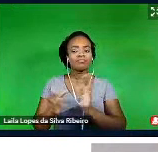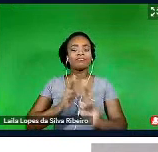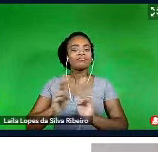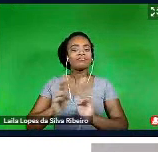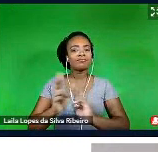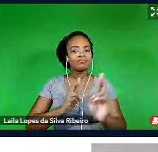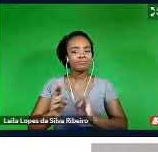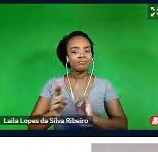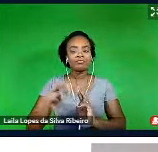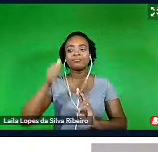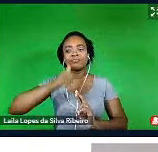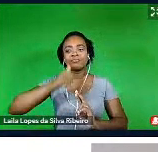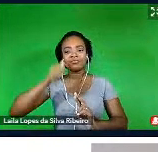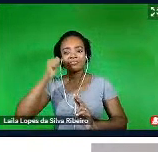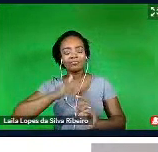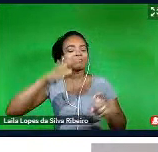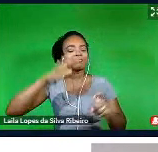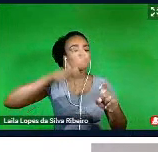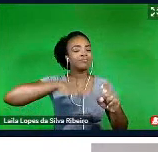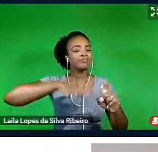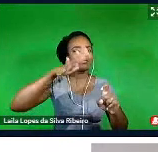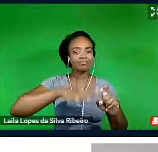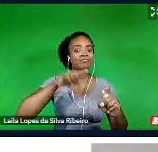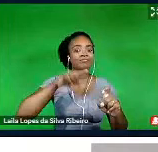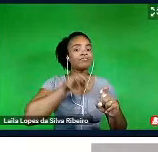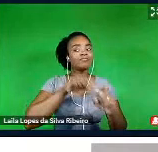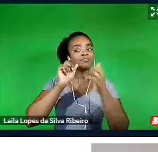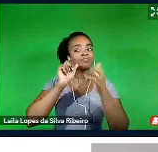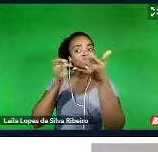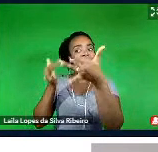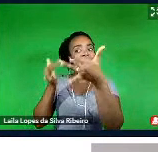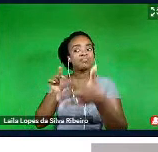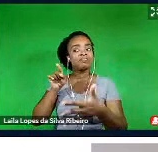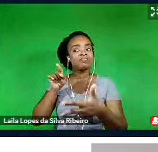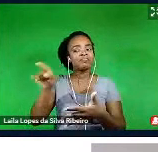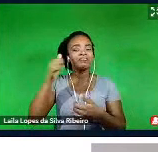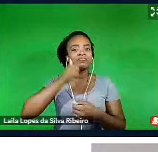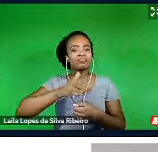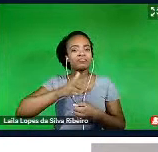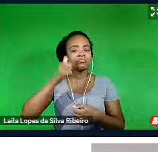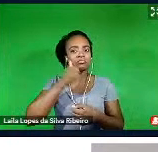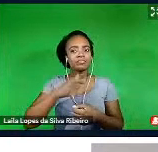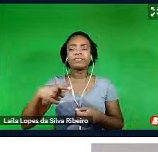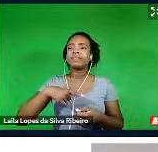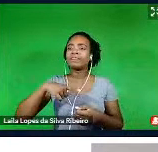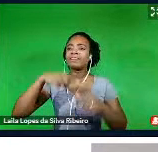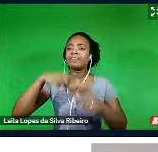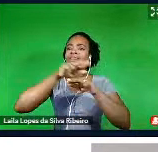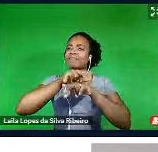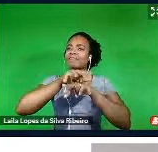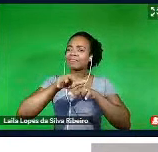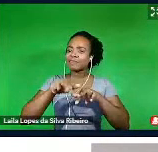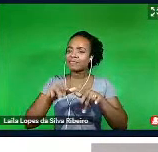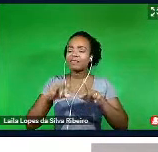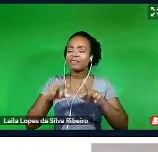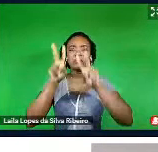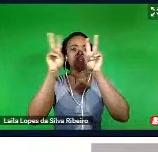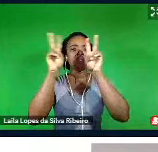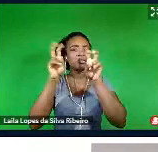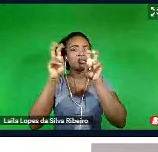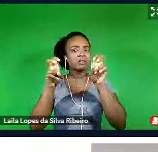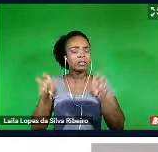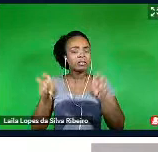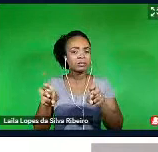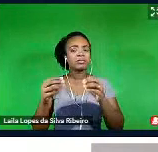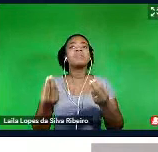com o mito, do mito relatando a mulher, e são tantas questões que vem trazendo essa